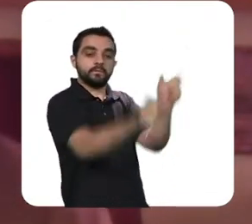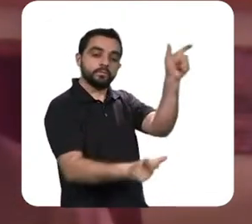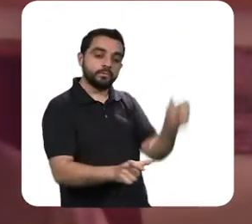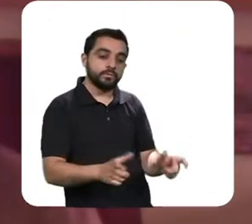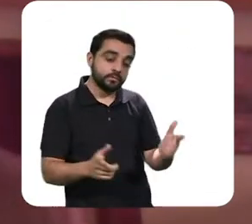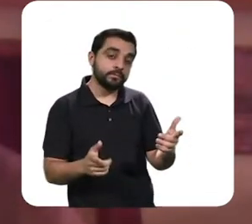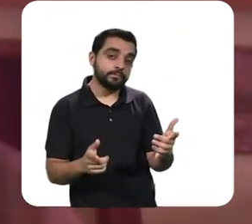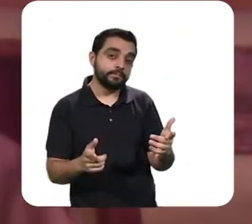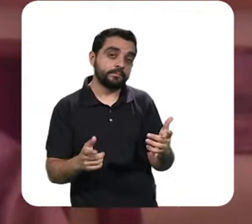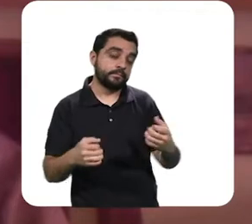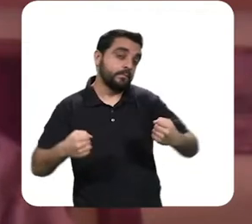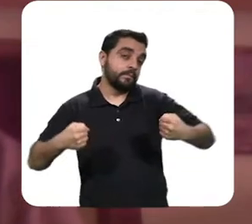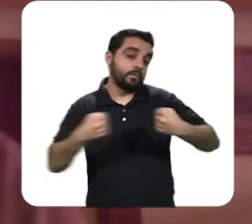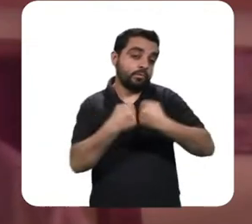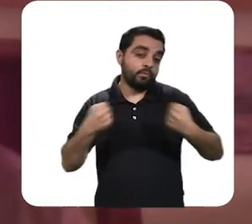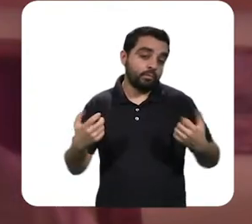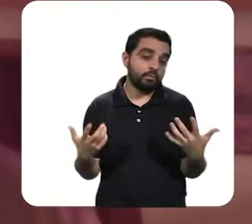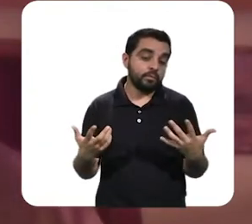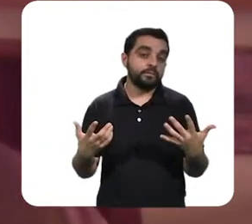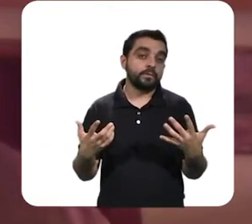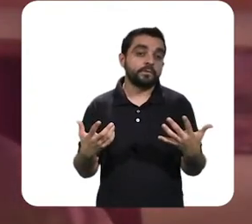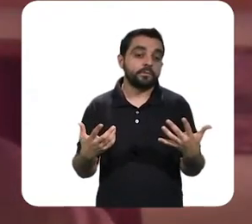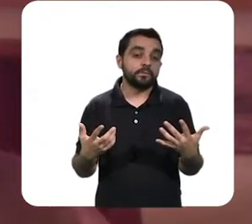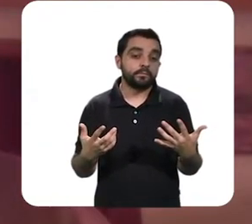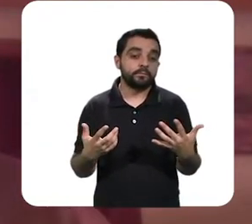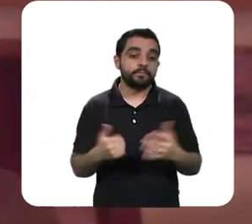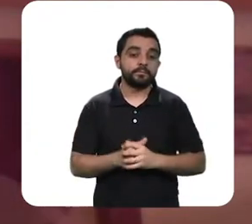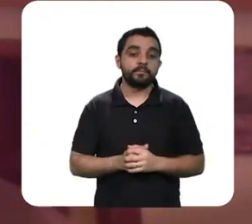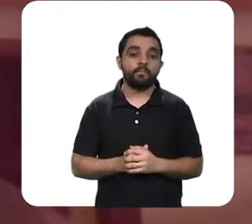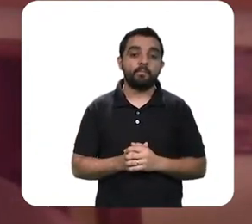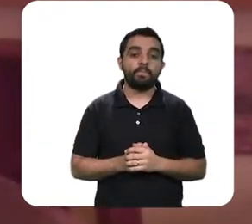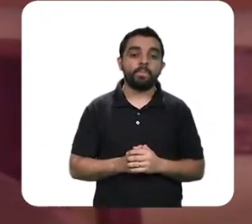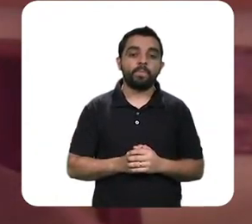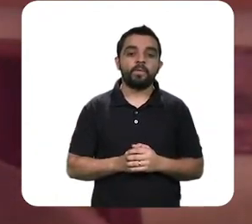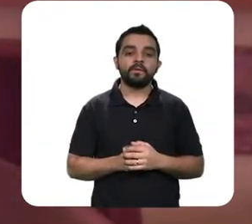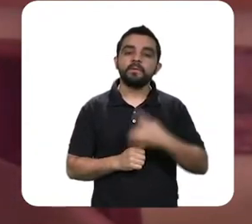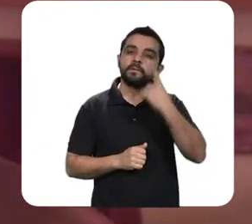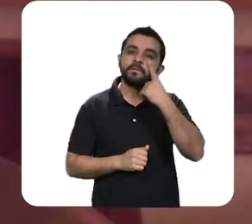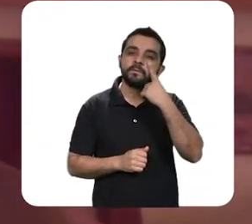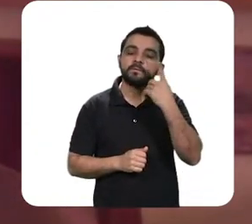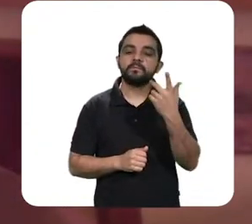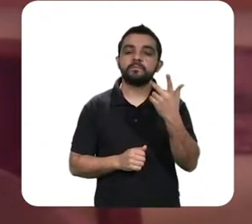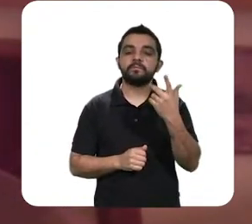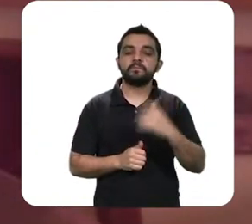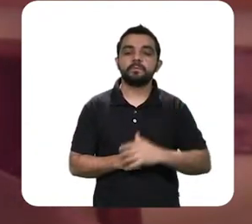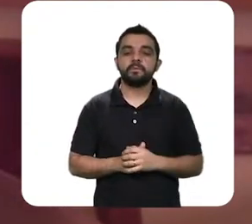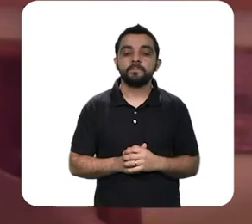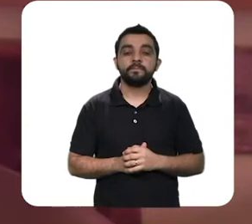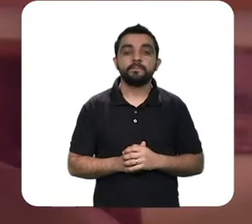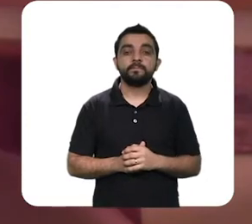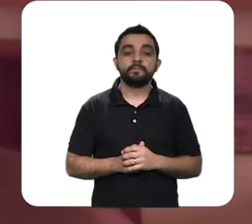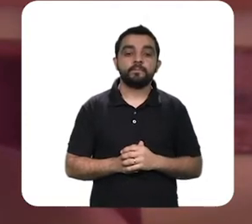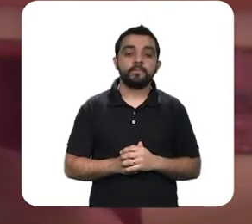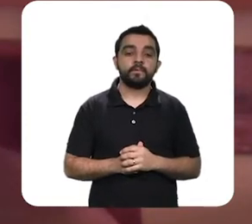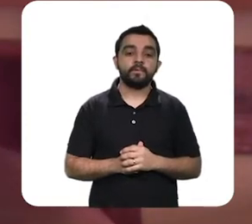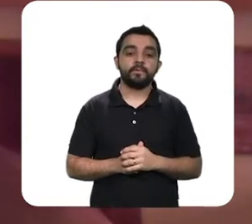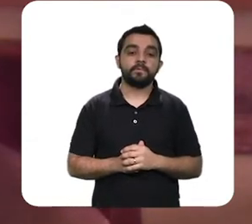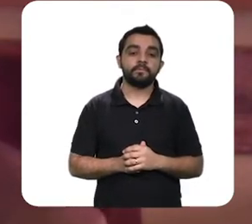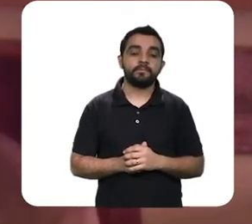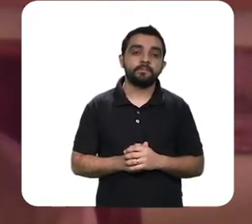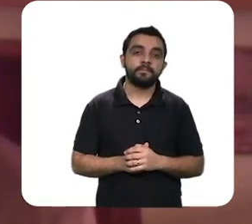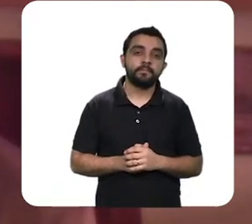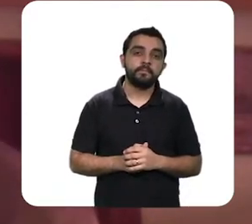à medida que você tem que salvar ambas as coisas se você olhar para os países mais adiantados a proporção brutal